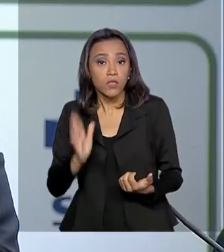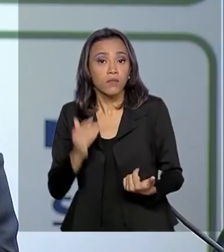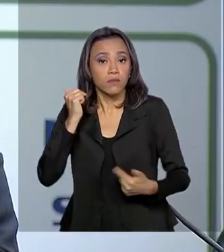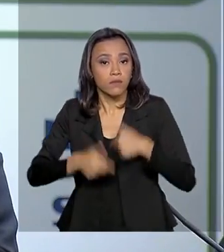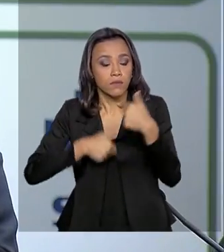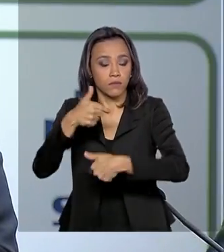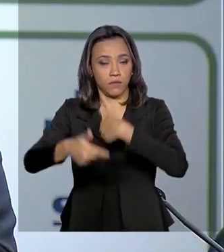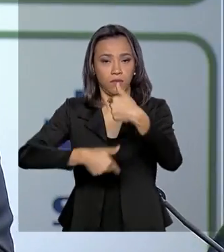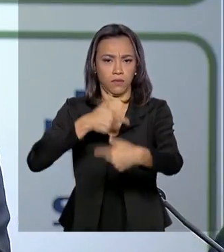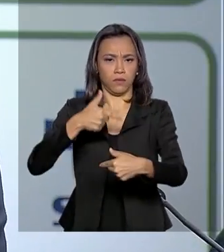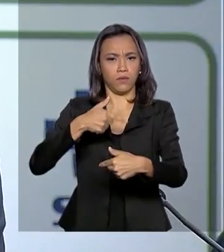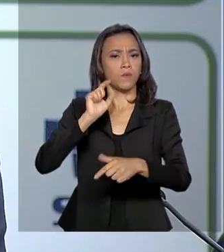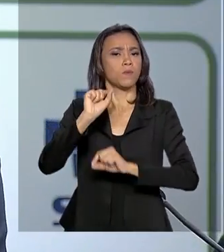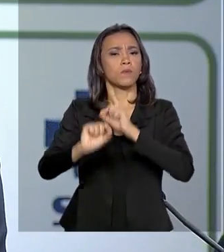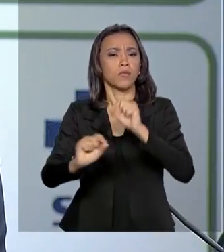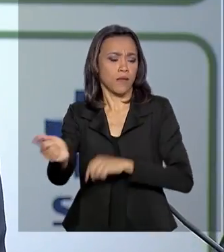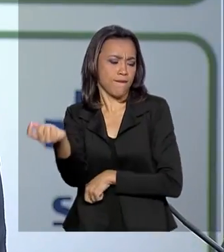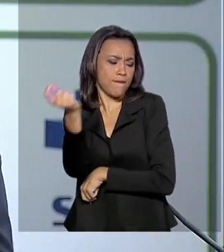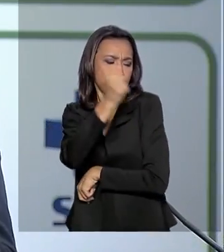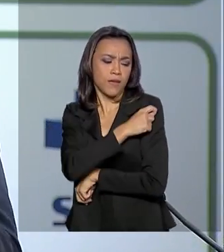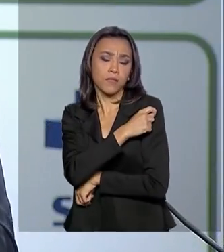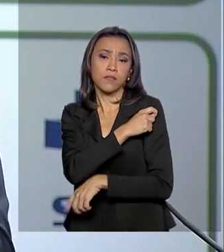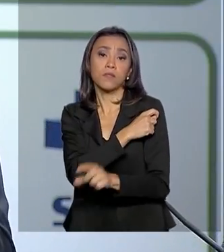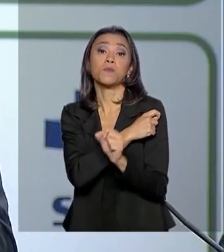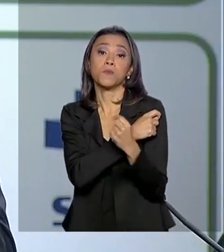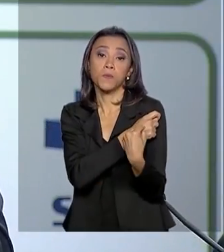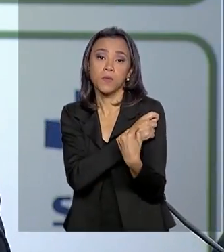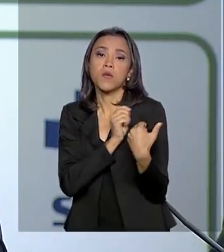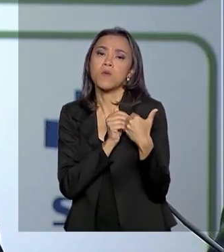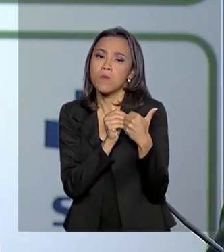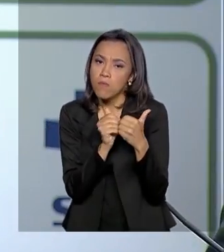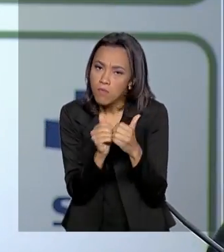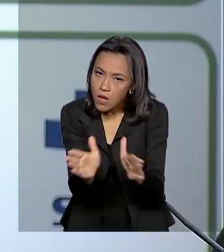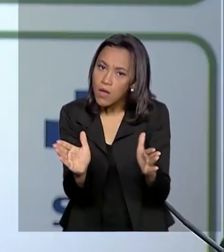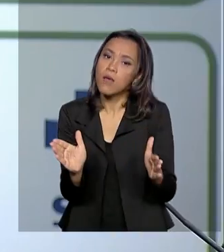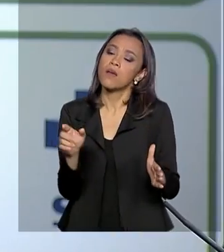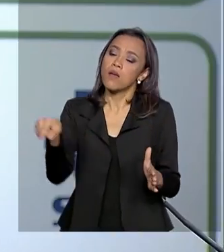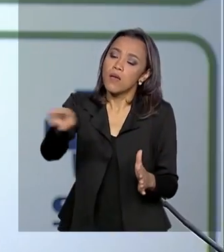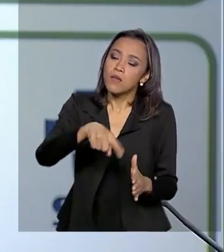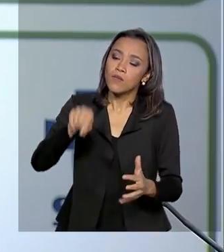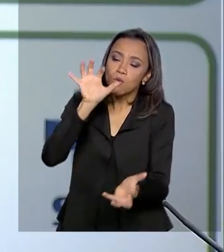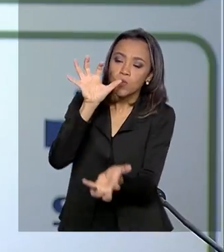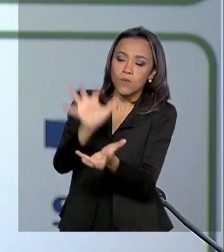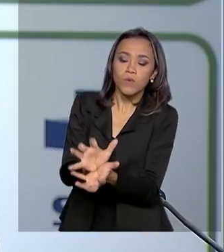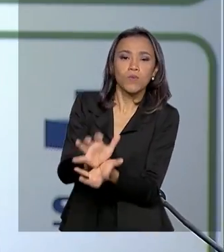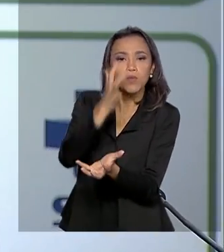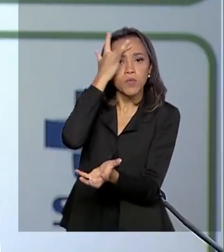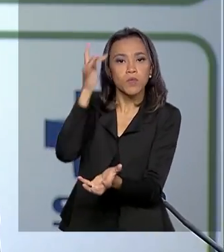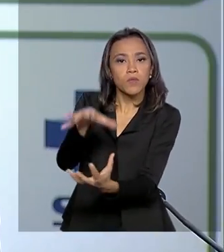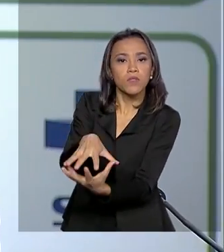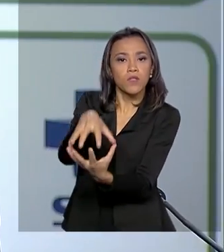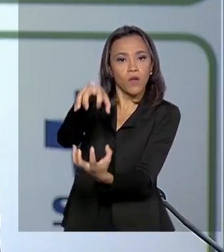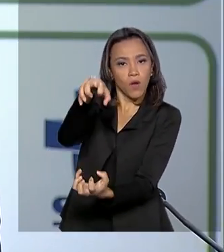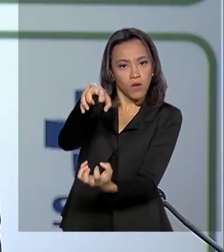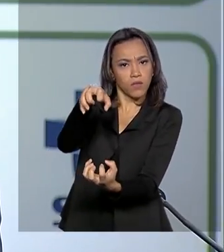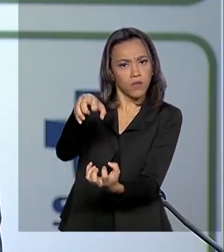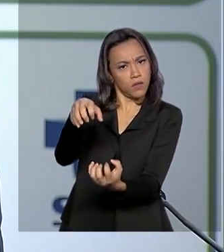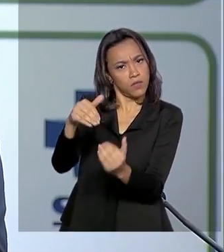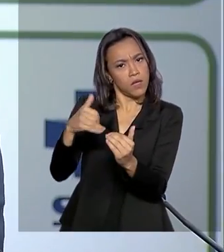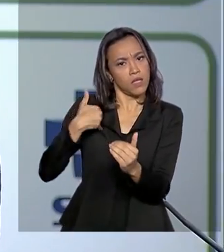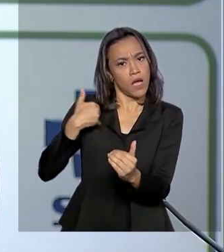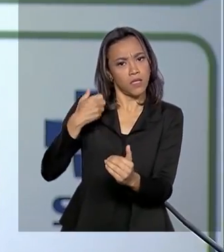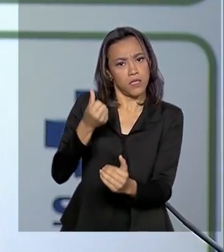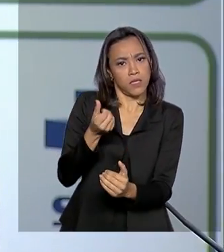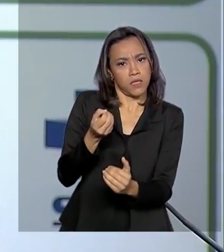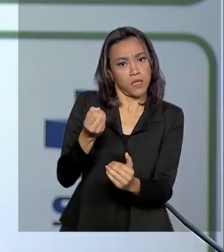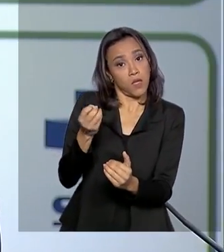a vacinação comece com as pessoas de 60 anos ou mais e